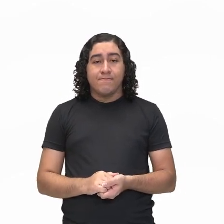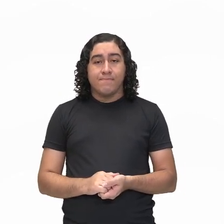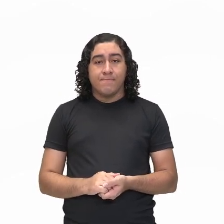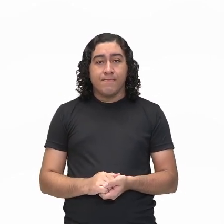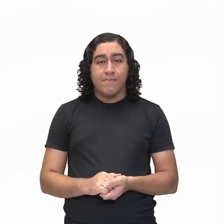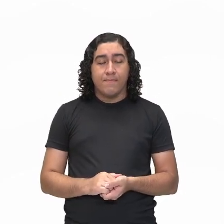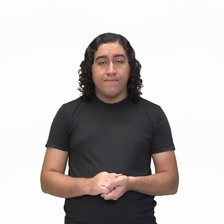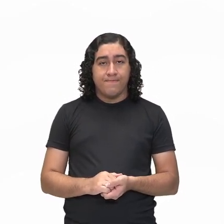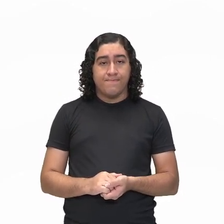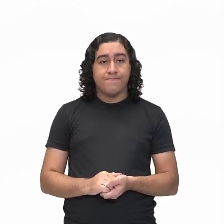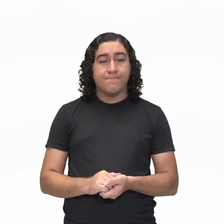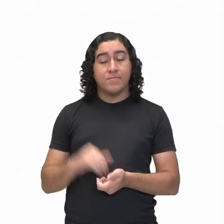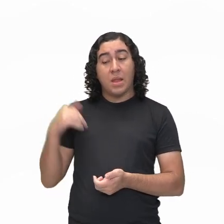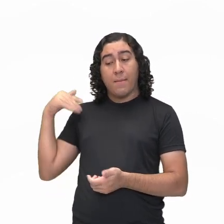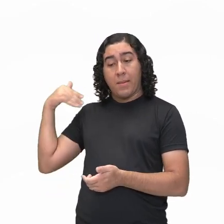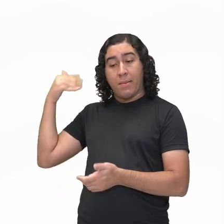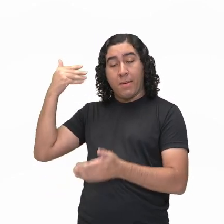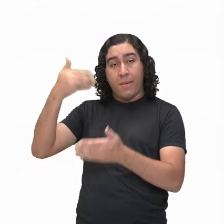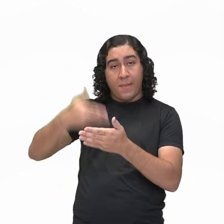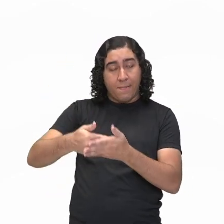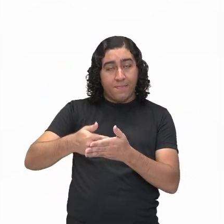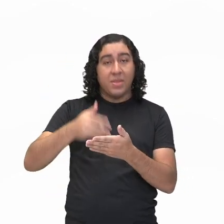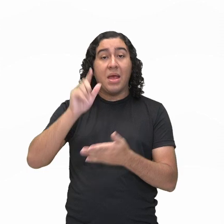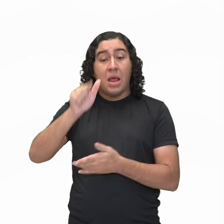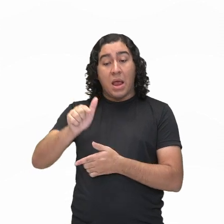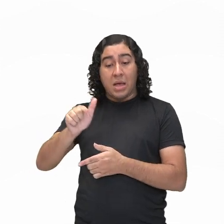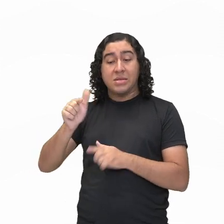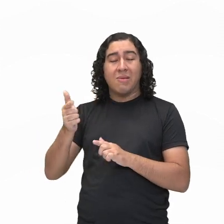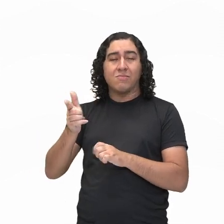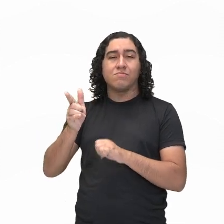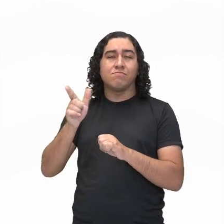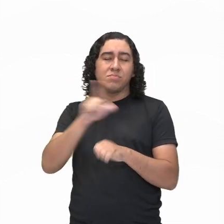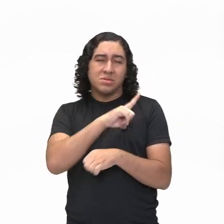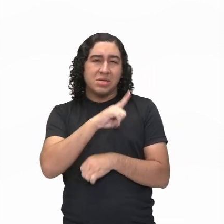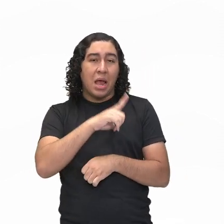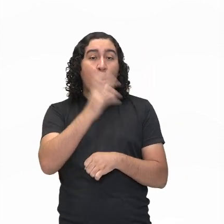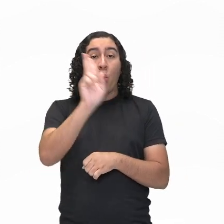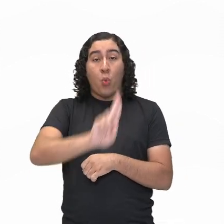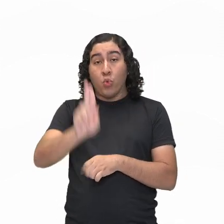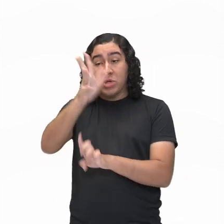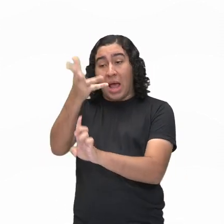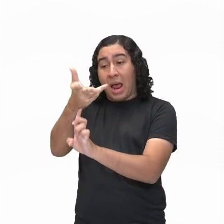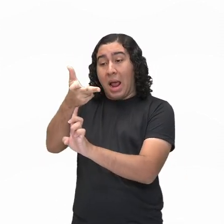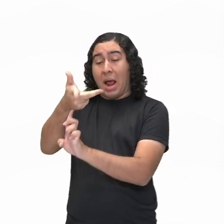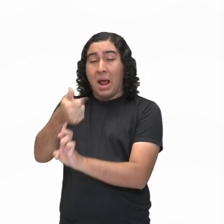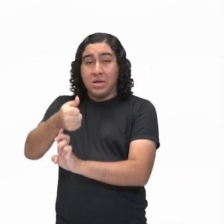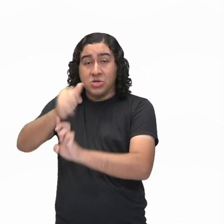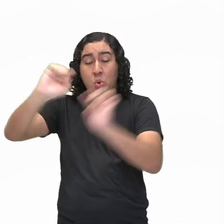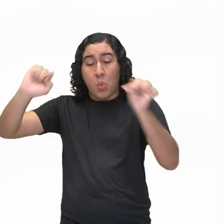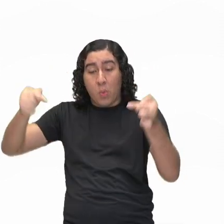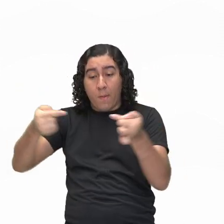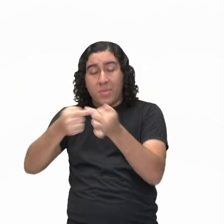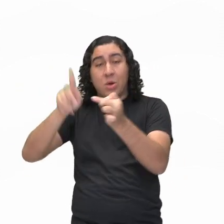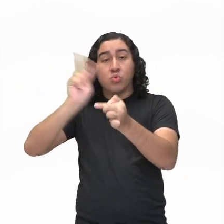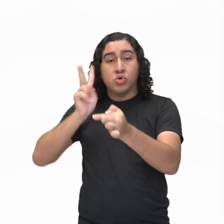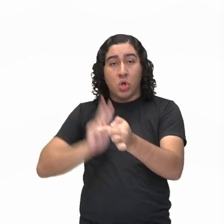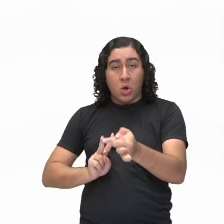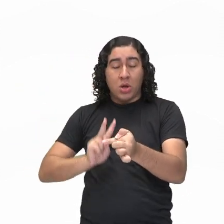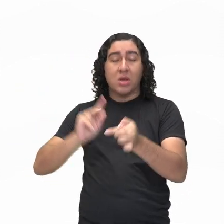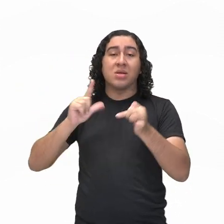Ao longo do tempo, a arte de contar histórias, ela ganhou recursos para além da oralidade.